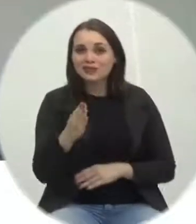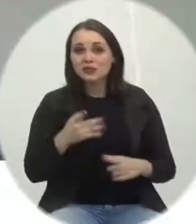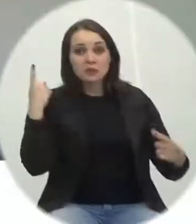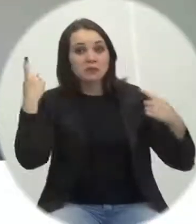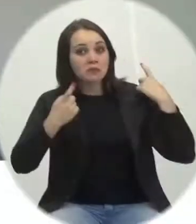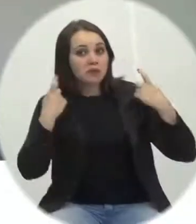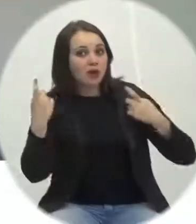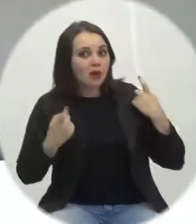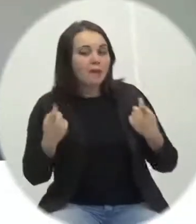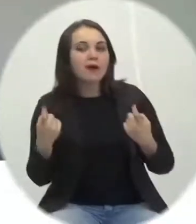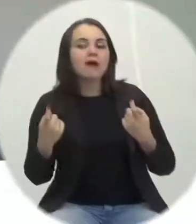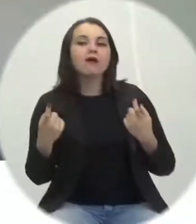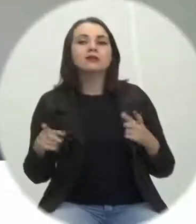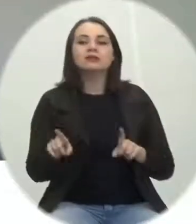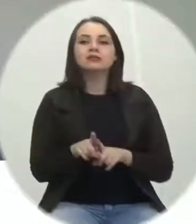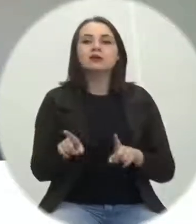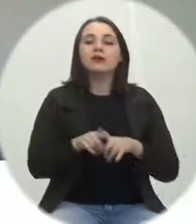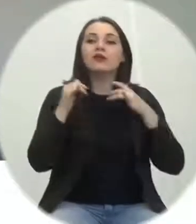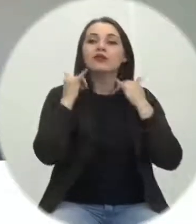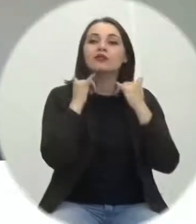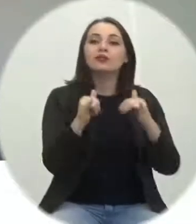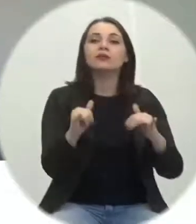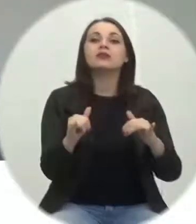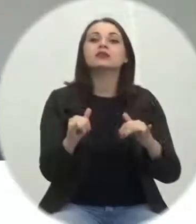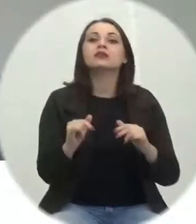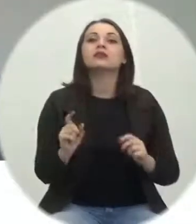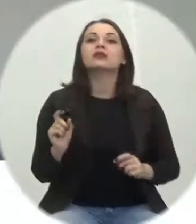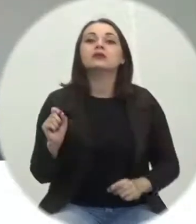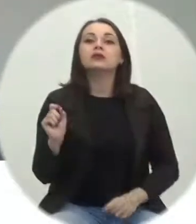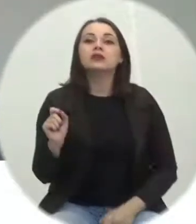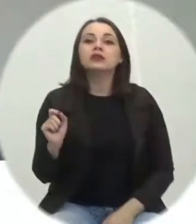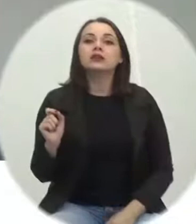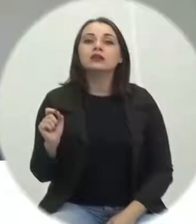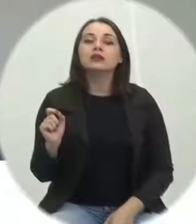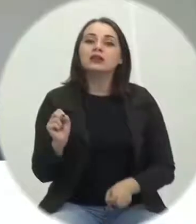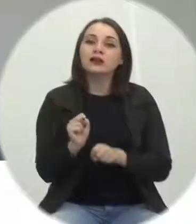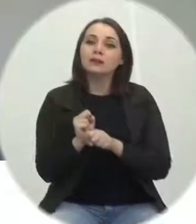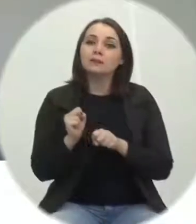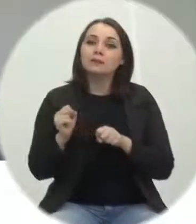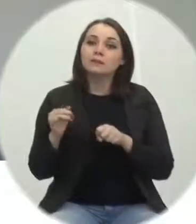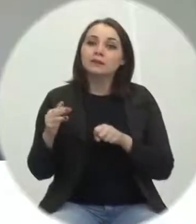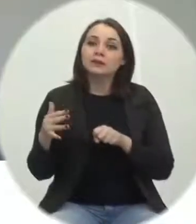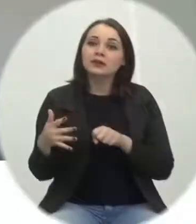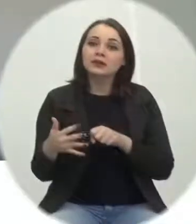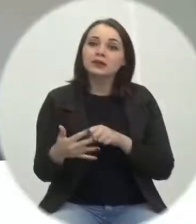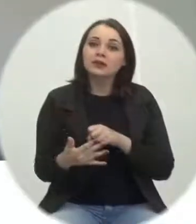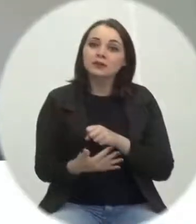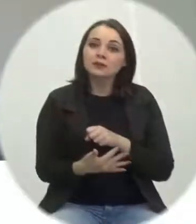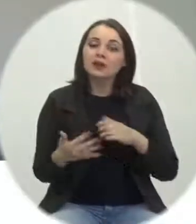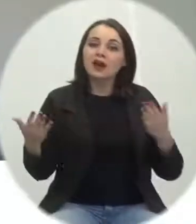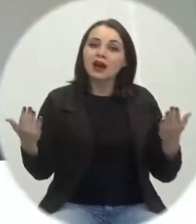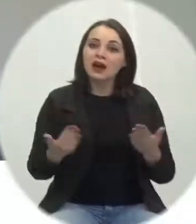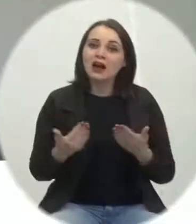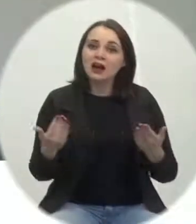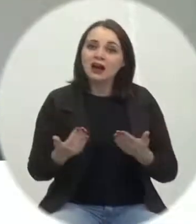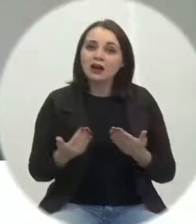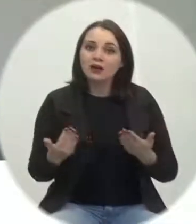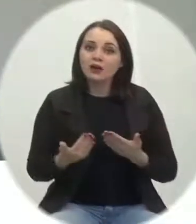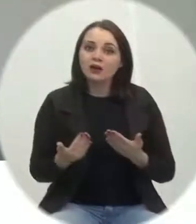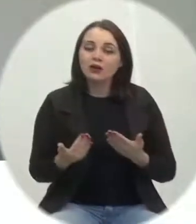com a pandemia está nos deixando um som, está